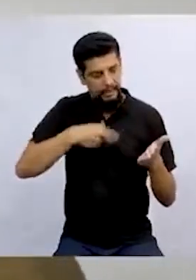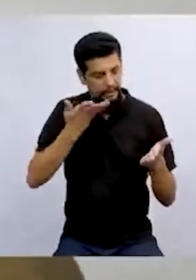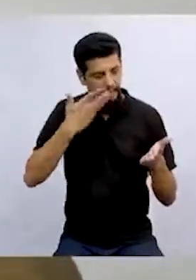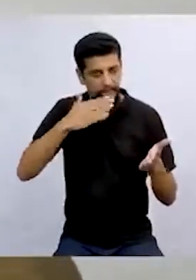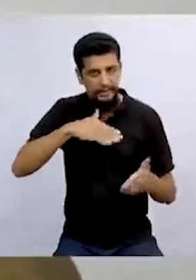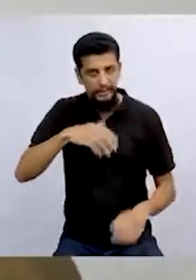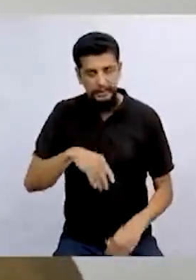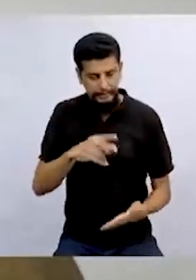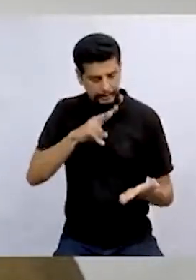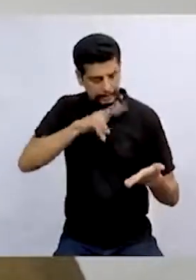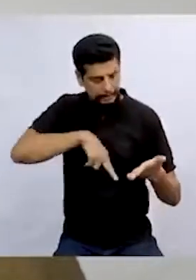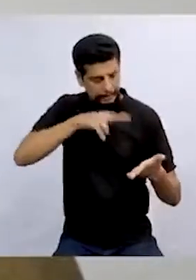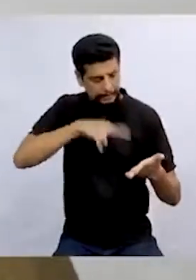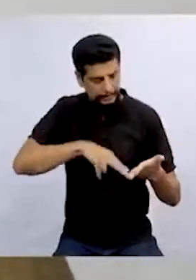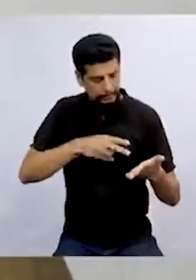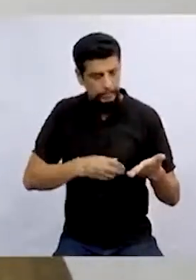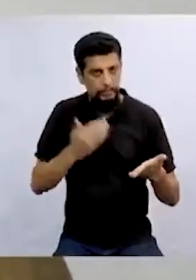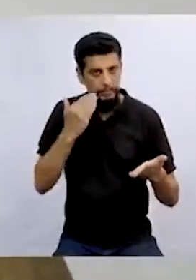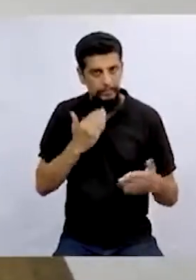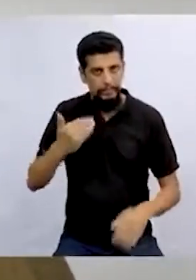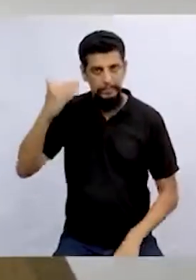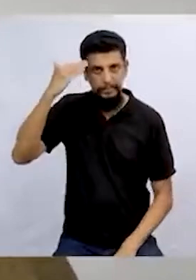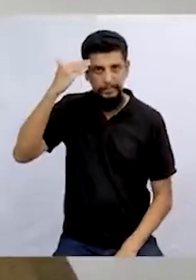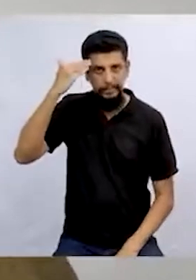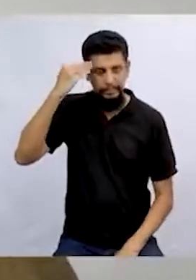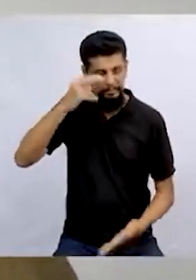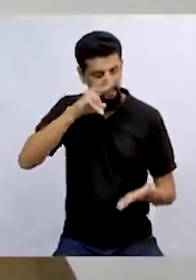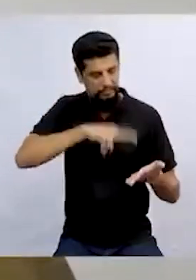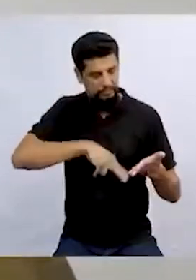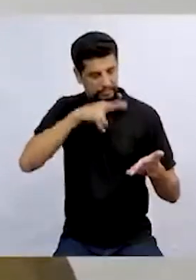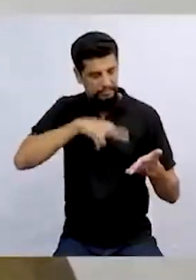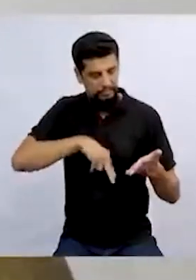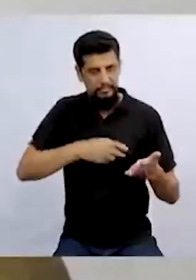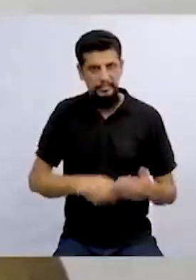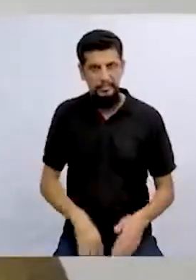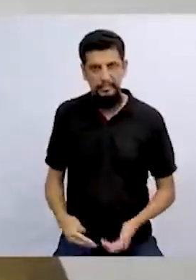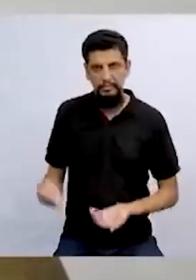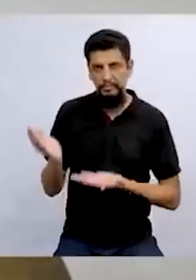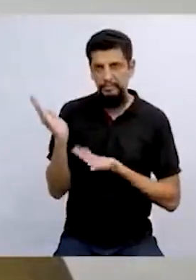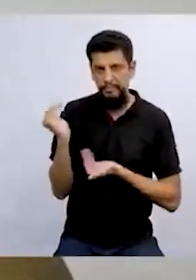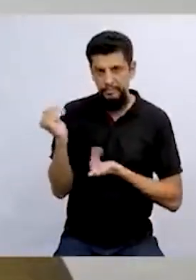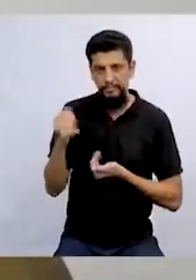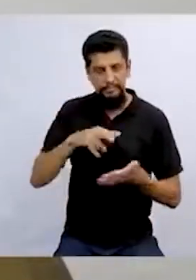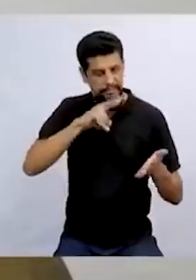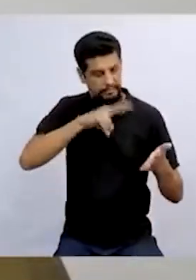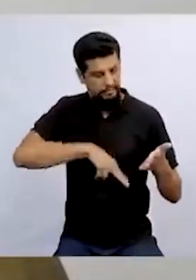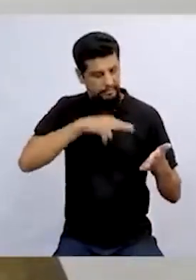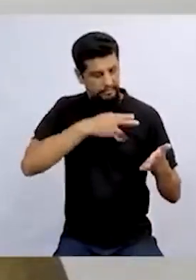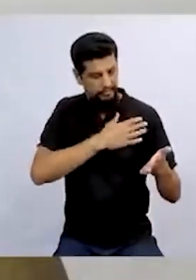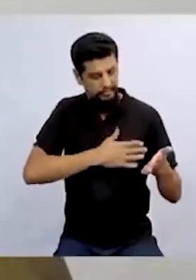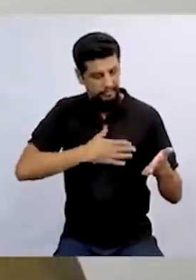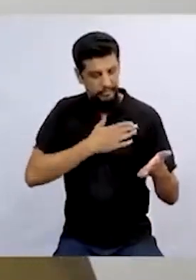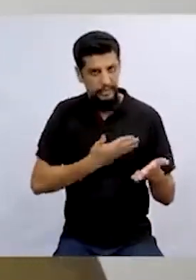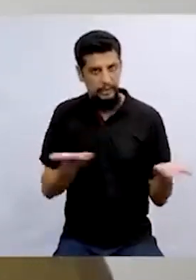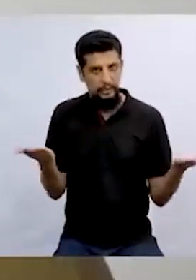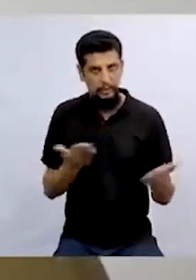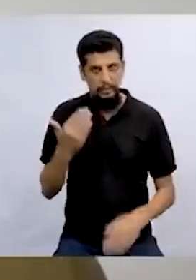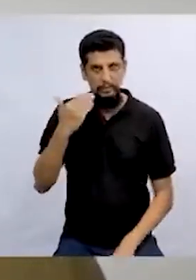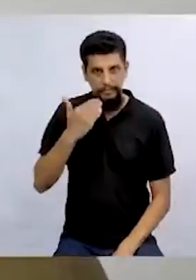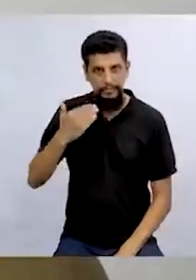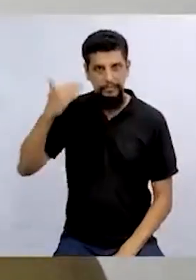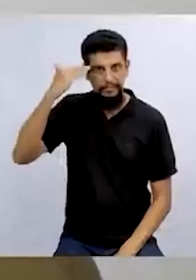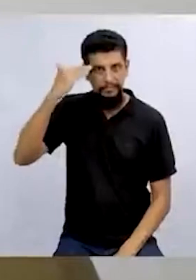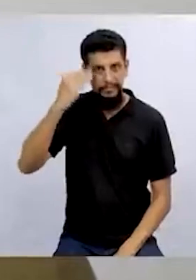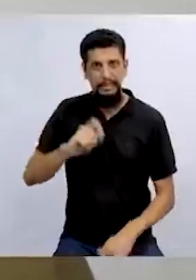criança que adorava ler, fui um adolescente que adorava ler, um jovem que adorava ler. E hoje eu sou um